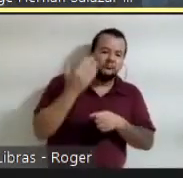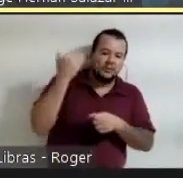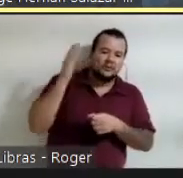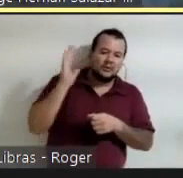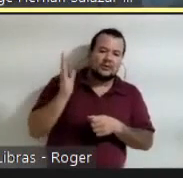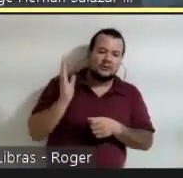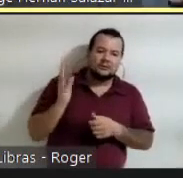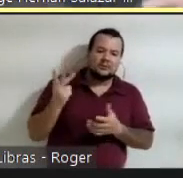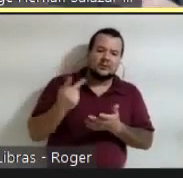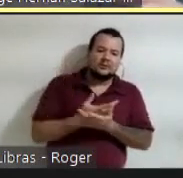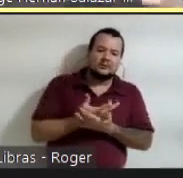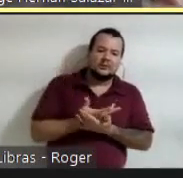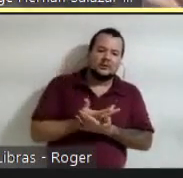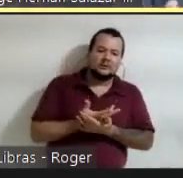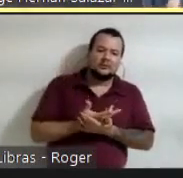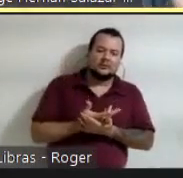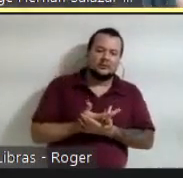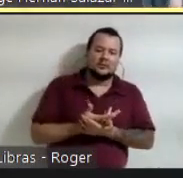con cerebro